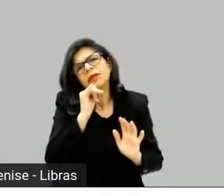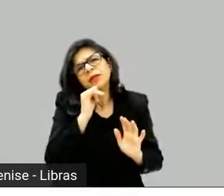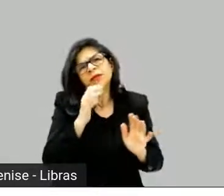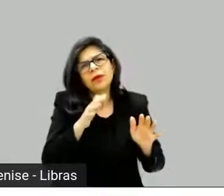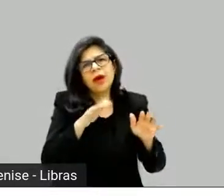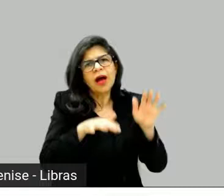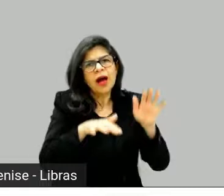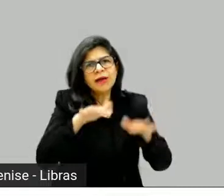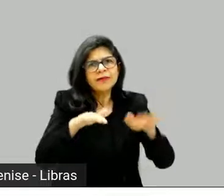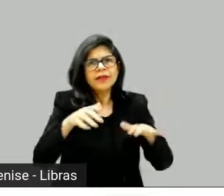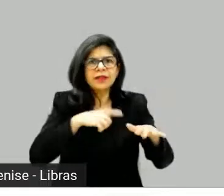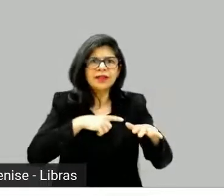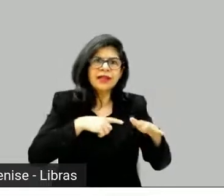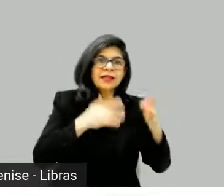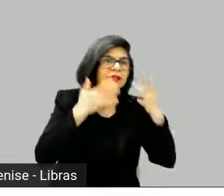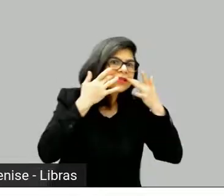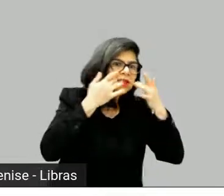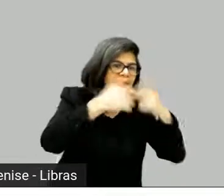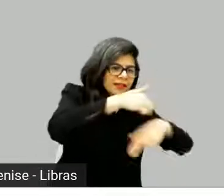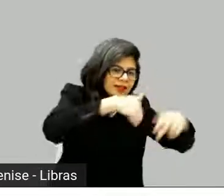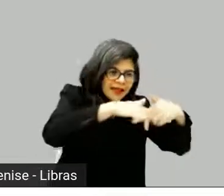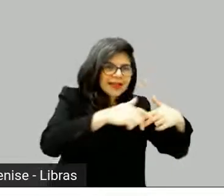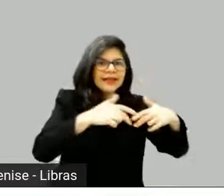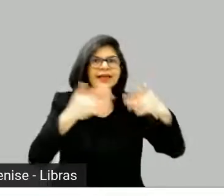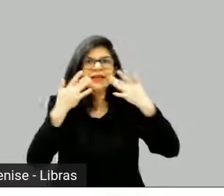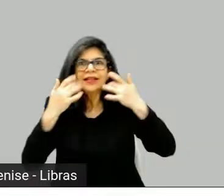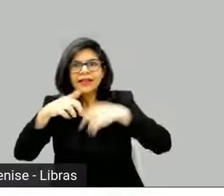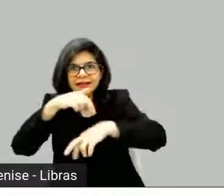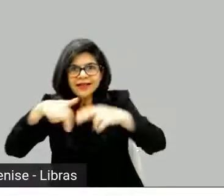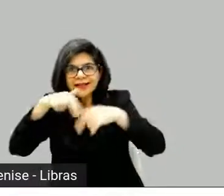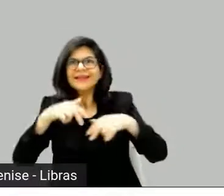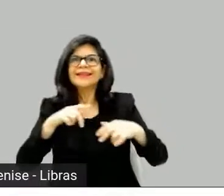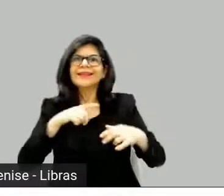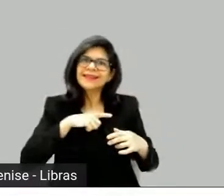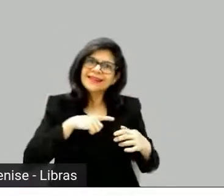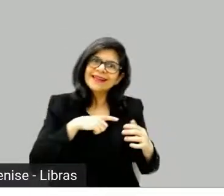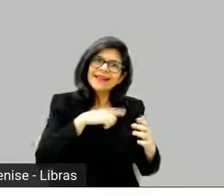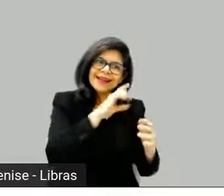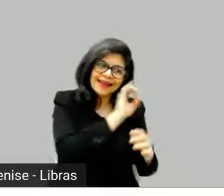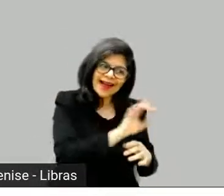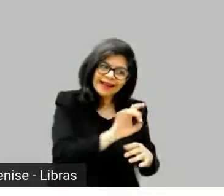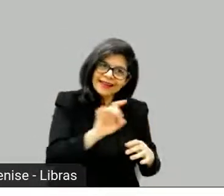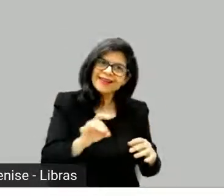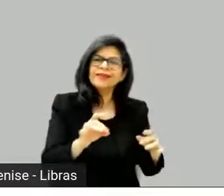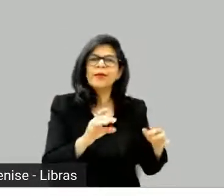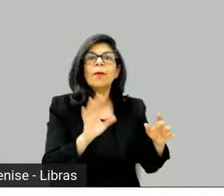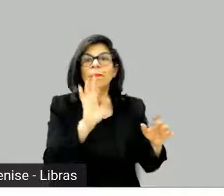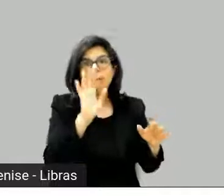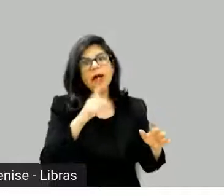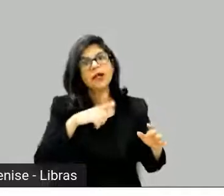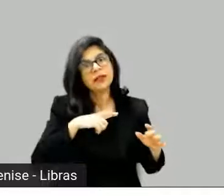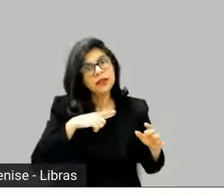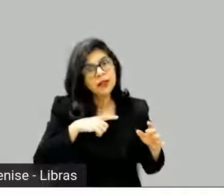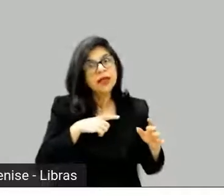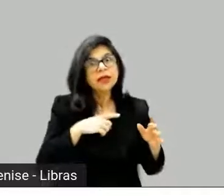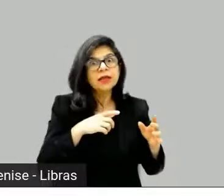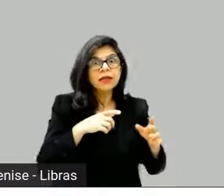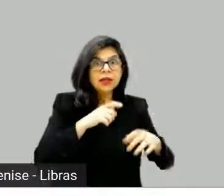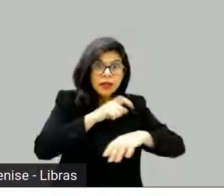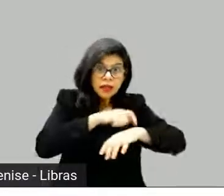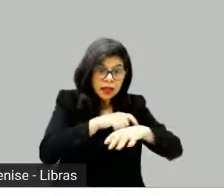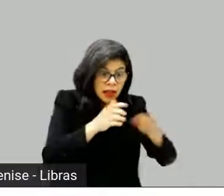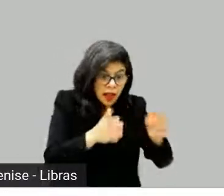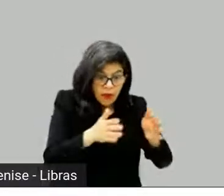é super legal escutar você falar que não pensa. enfim, acho que esses pontos de Não é que eu não pense a história